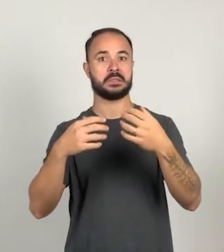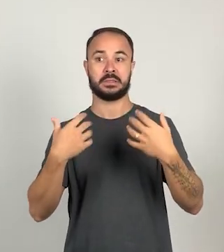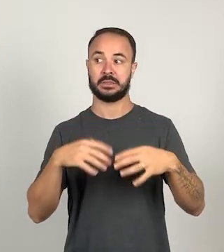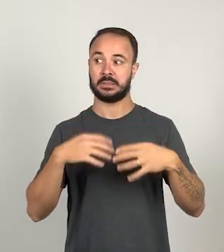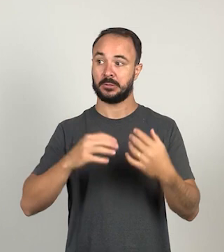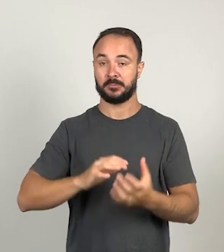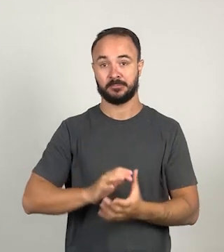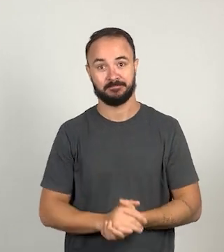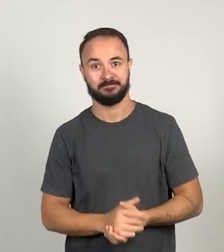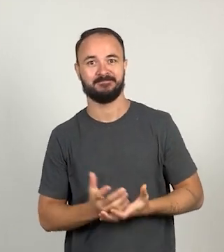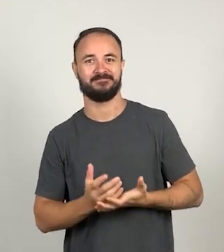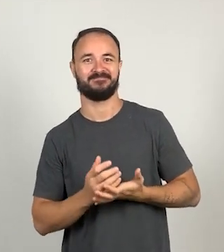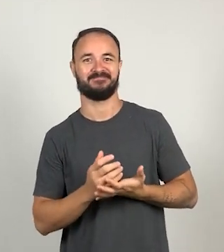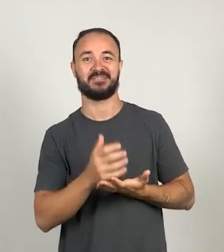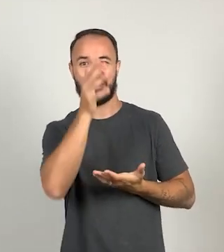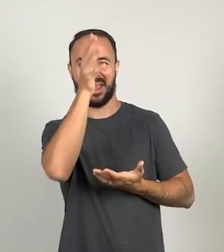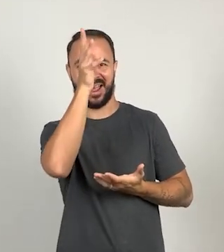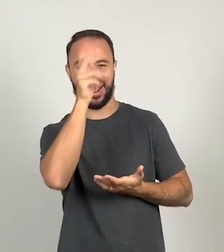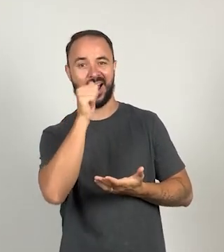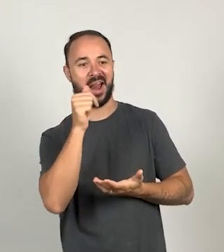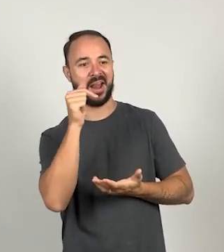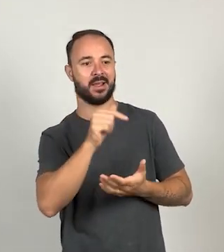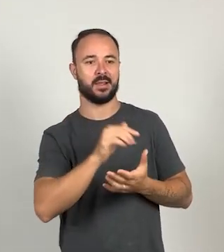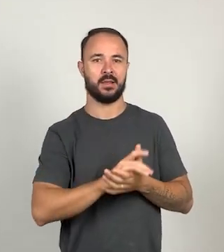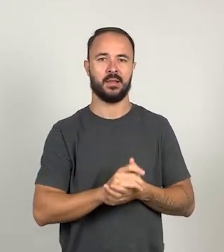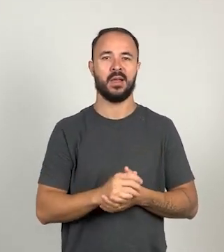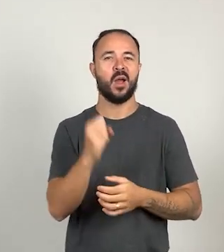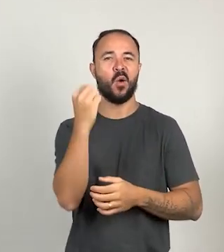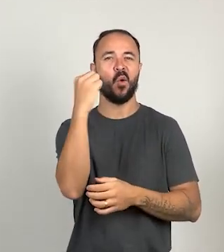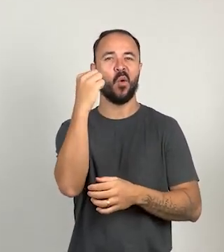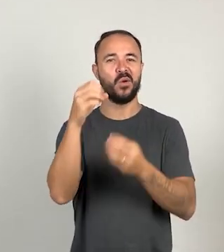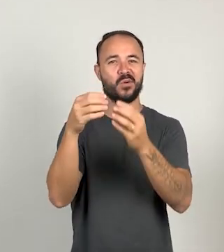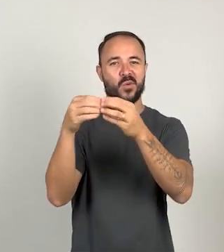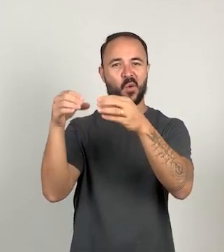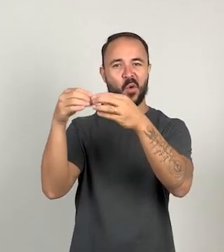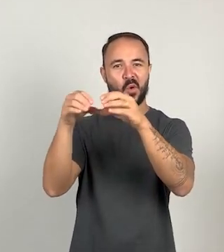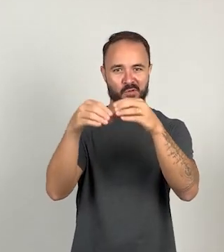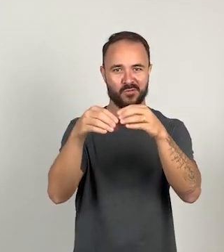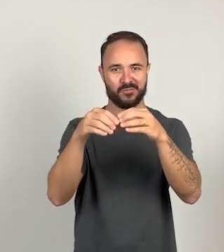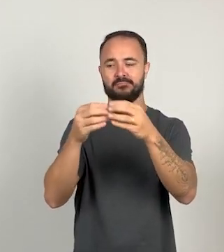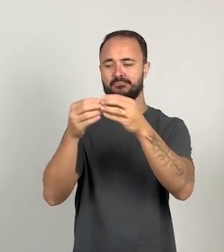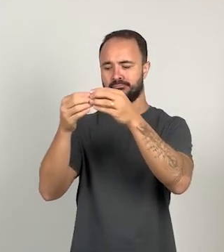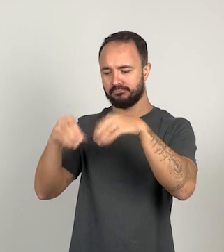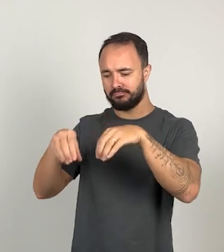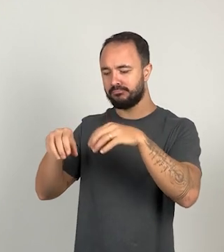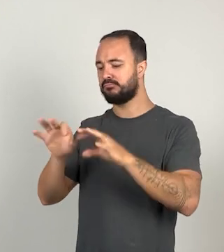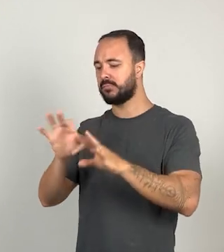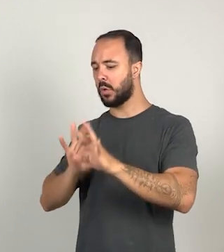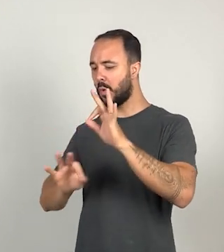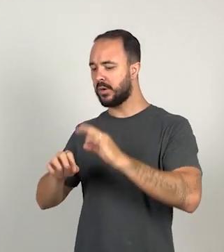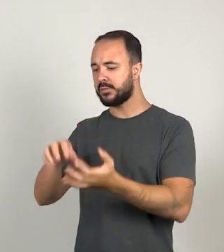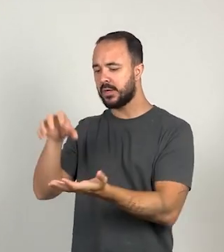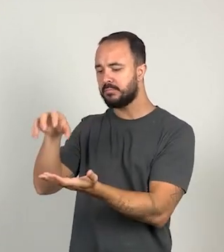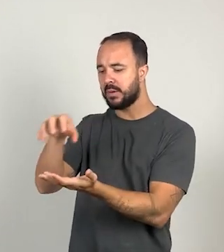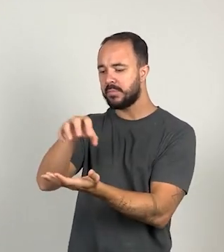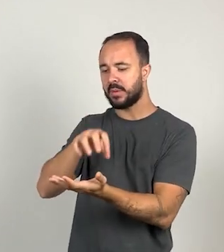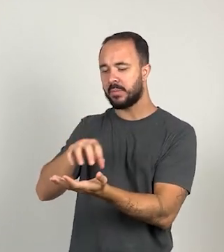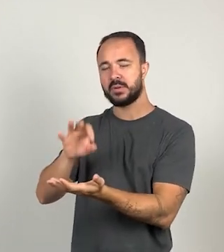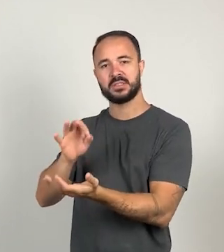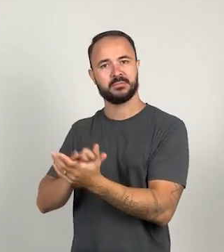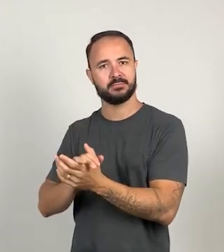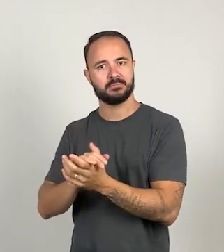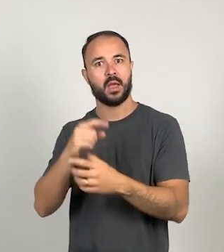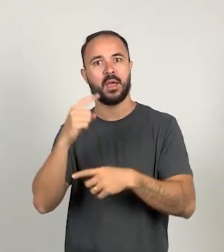Dona Galinha, os oito ovos em seu ninho, arrumou. Mas